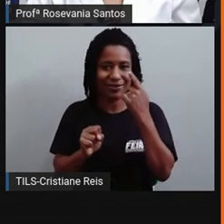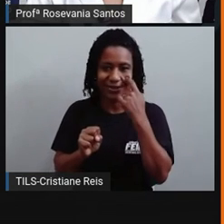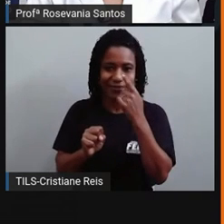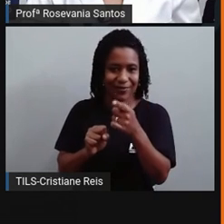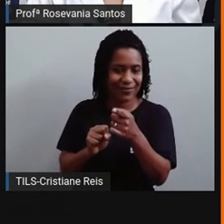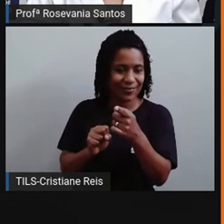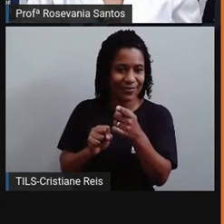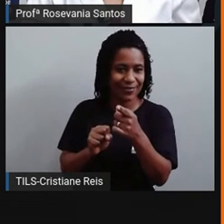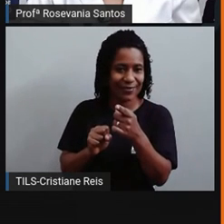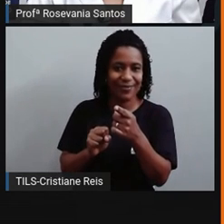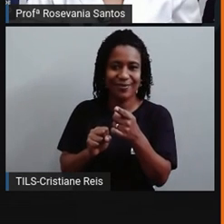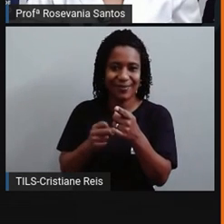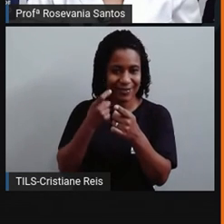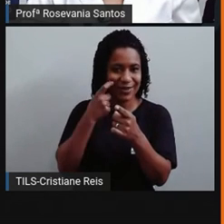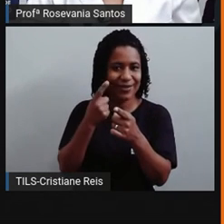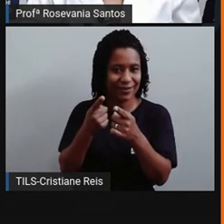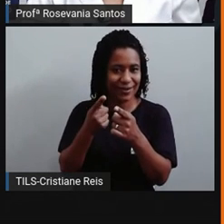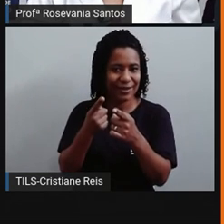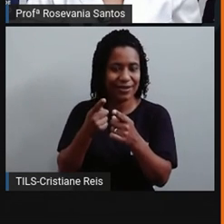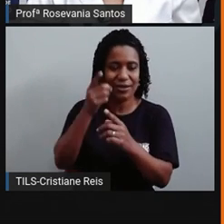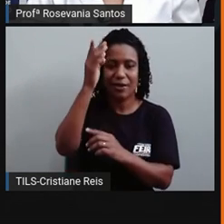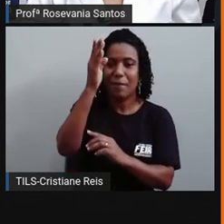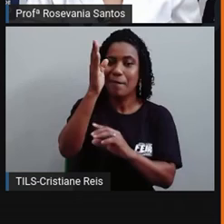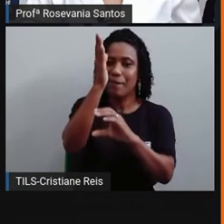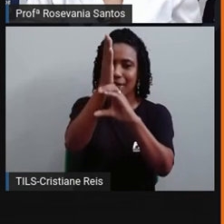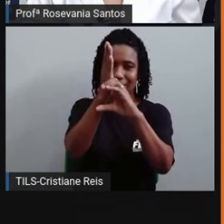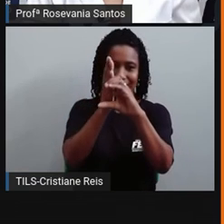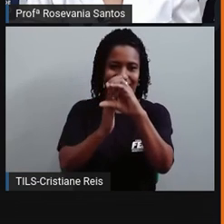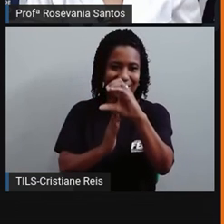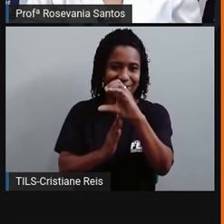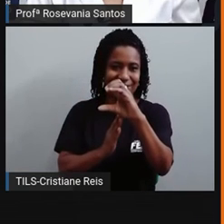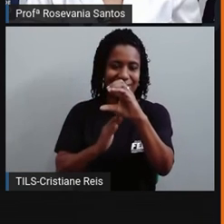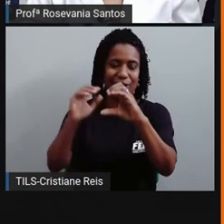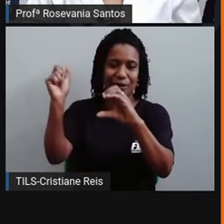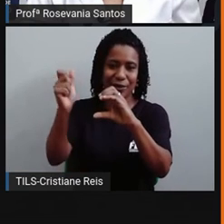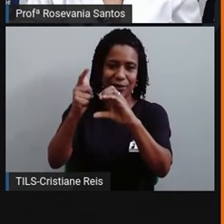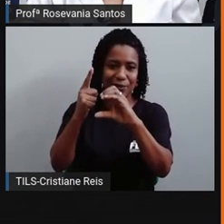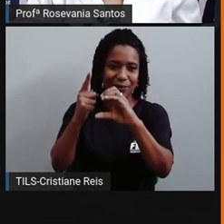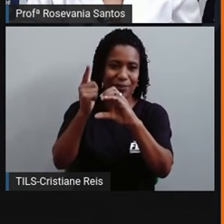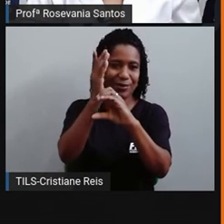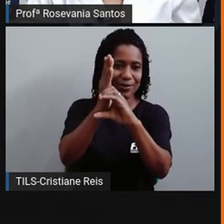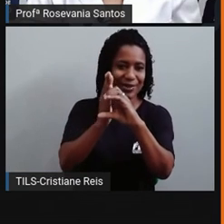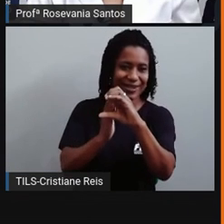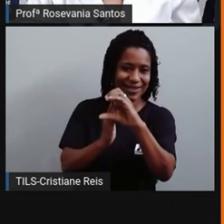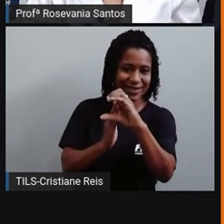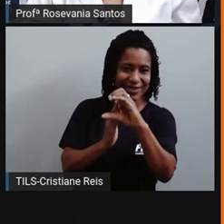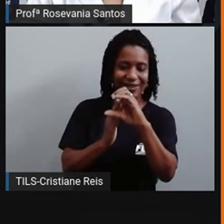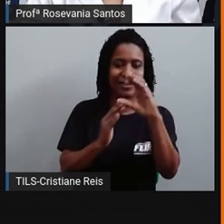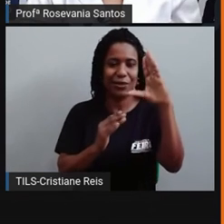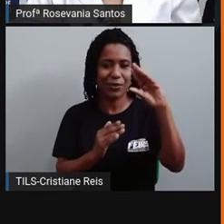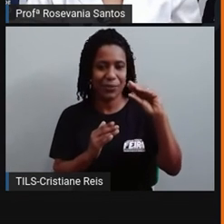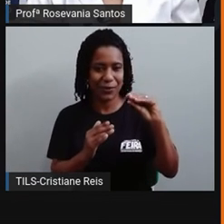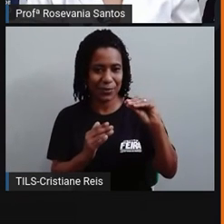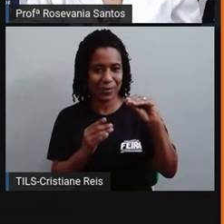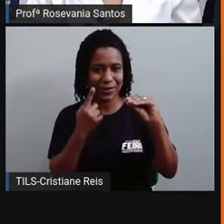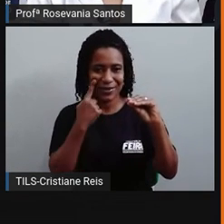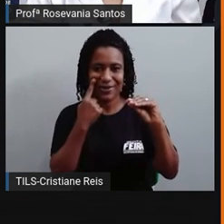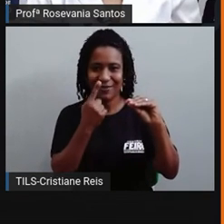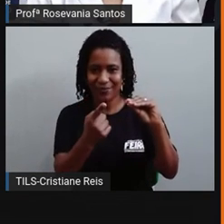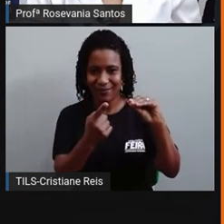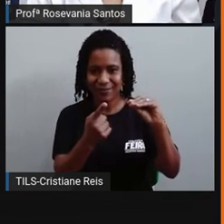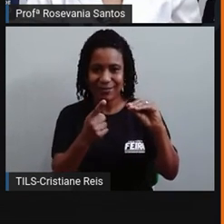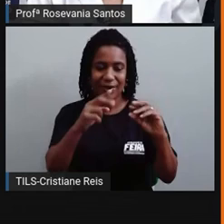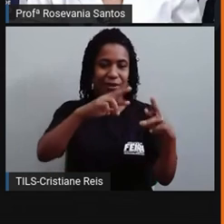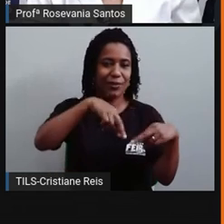ó. Olha aqui como eu já comi um pedacinho da iluminação. Então, eu tenho a maior iluminação no hemisfério sul. Olha aqui, ó, o